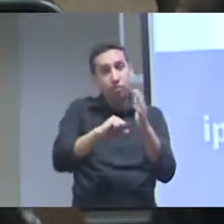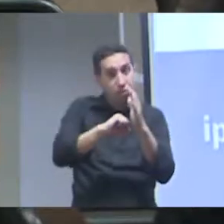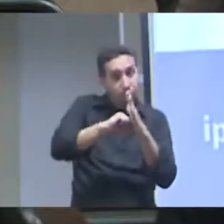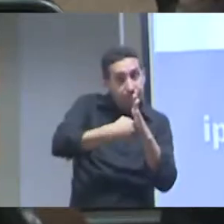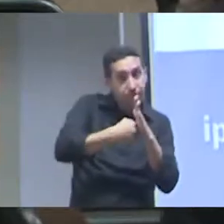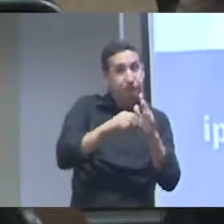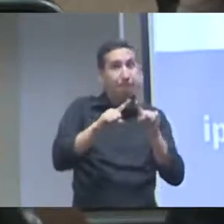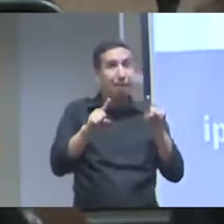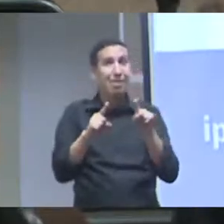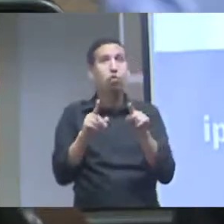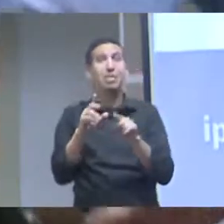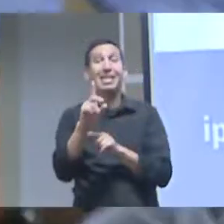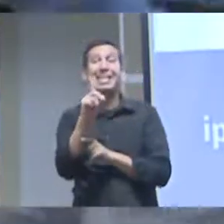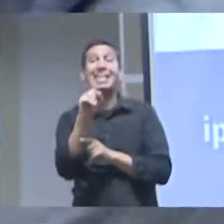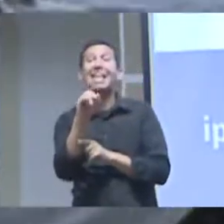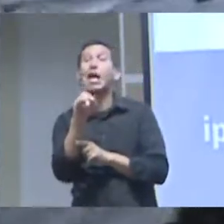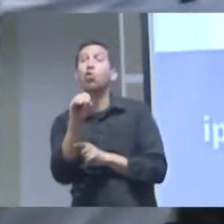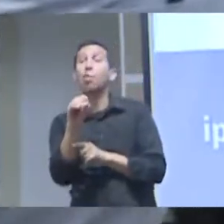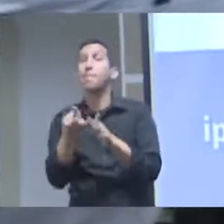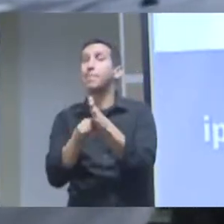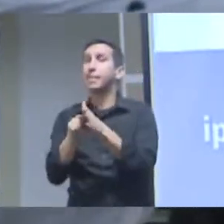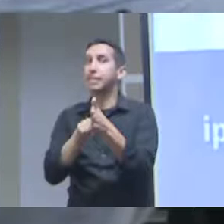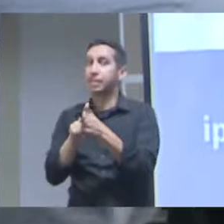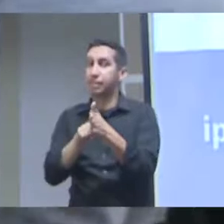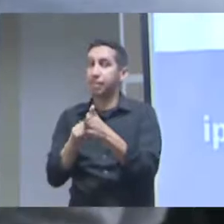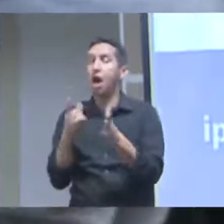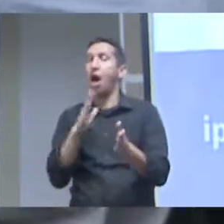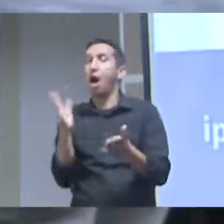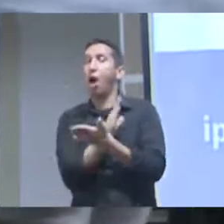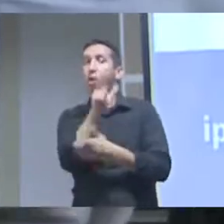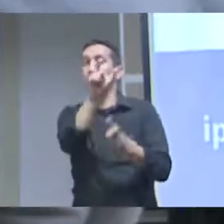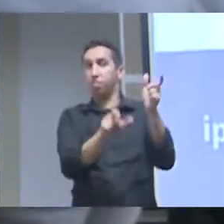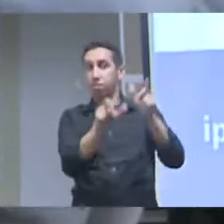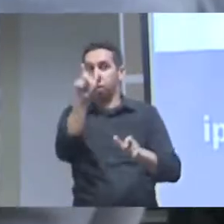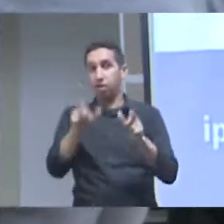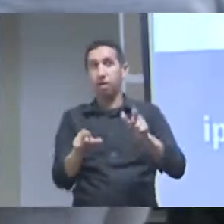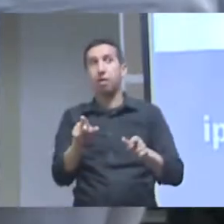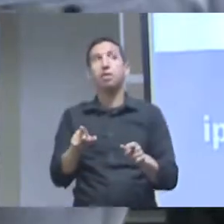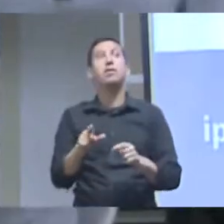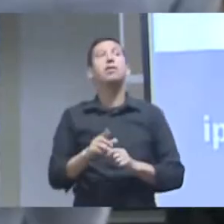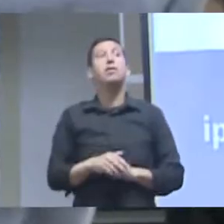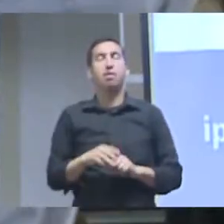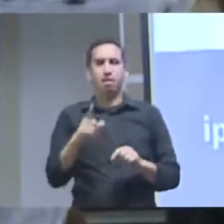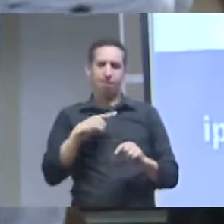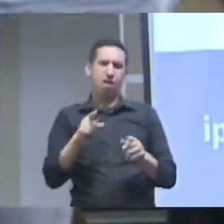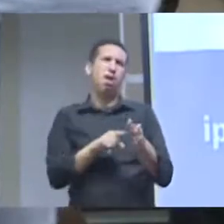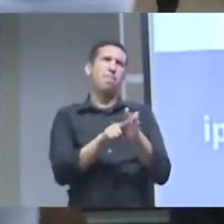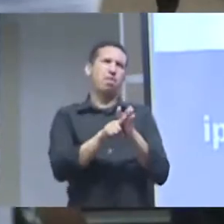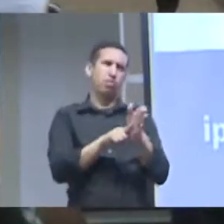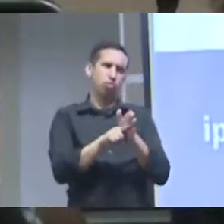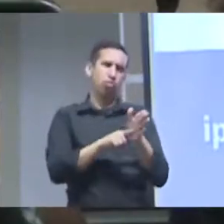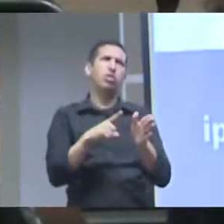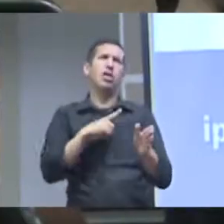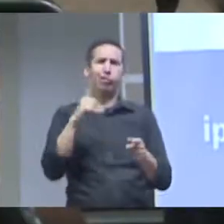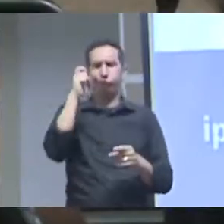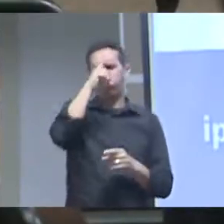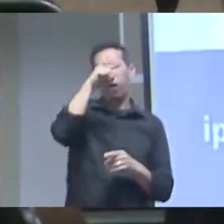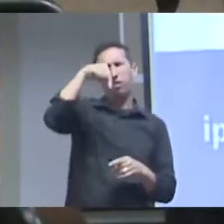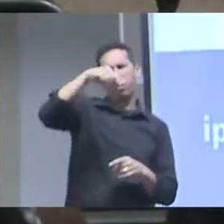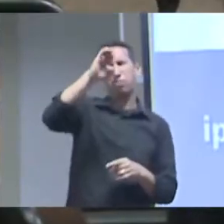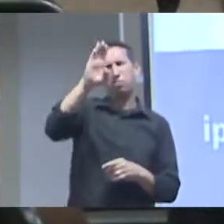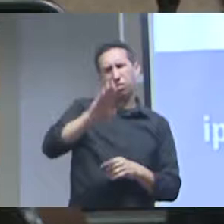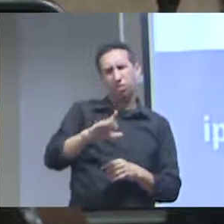pessoas mas no que diz respeito a dados de pesquisa qual é a preocupação de alguns pesquisadores assim legítima a gente faz pesquisa com